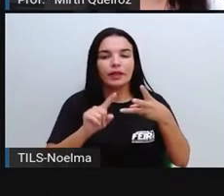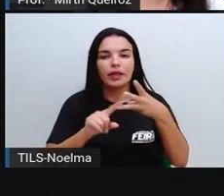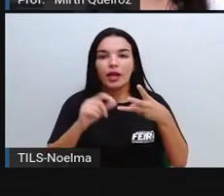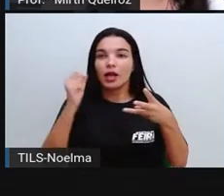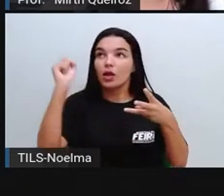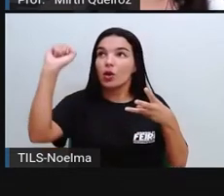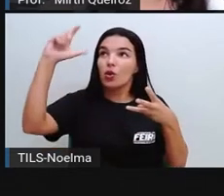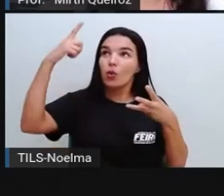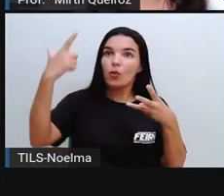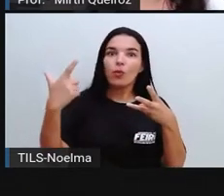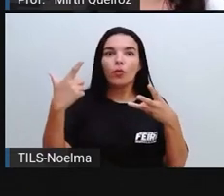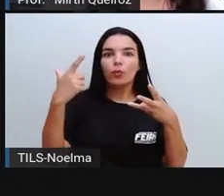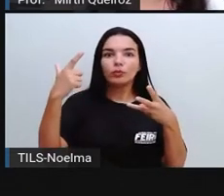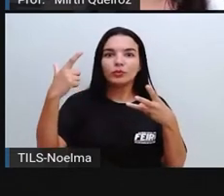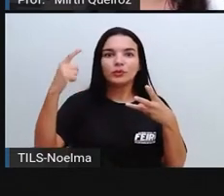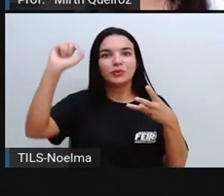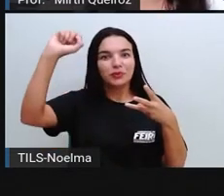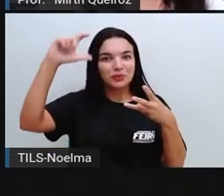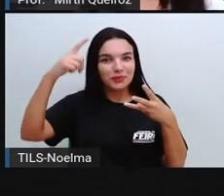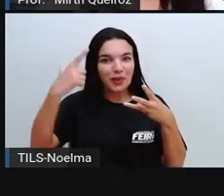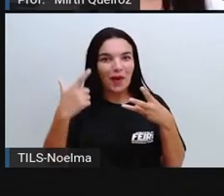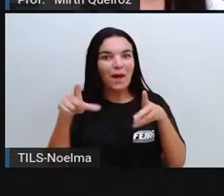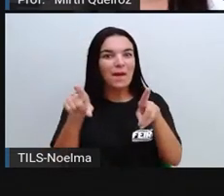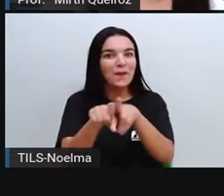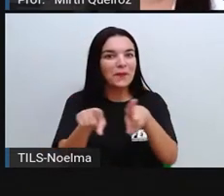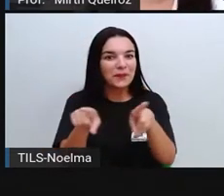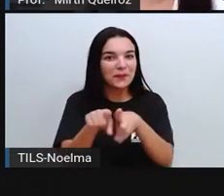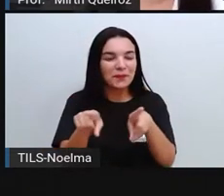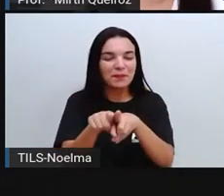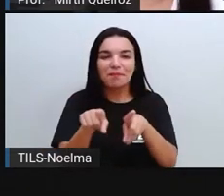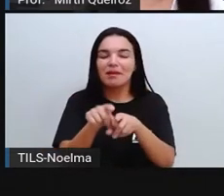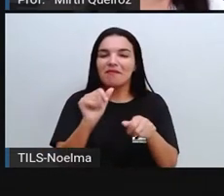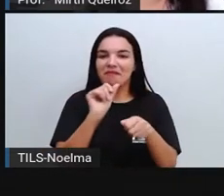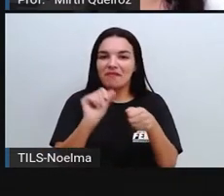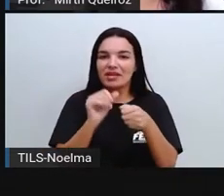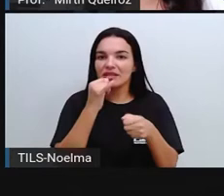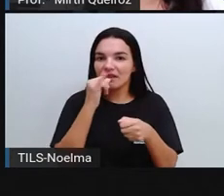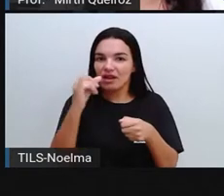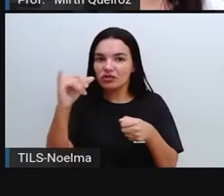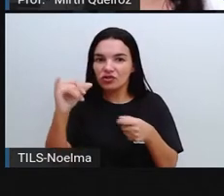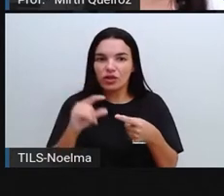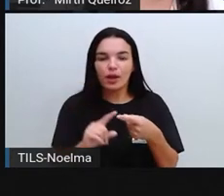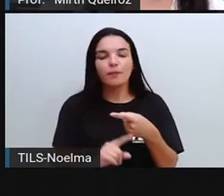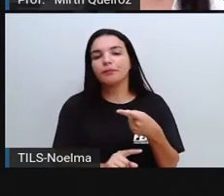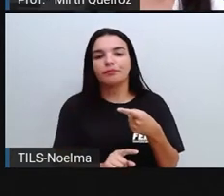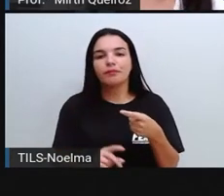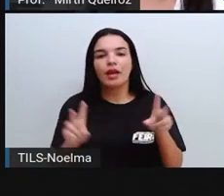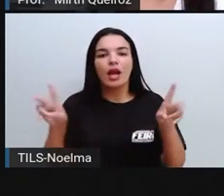do sol, que pode ser utilizada aí para a produção da luz solar, né? Da energia solar.